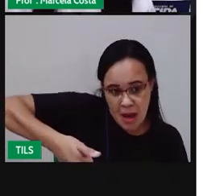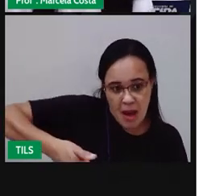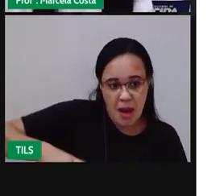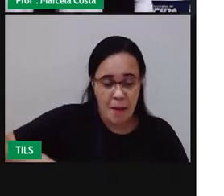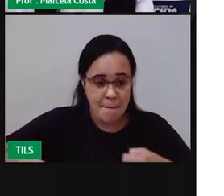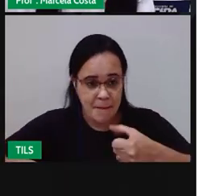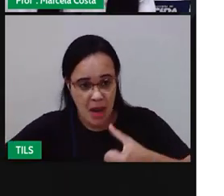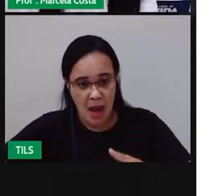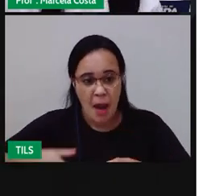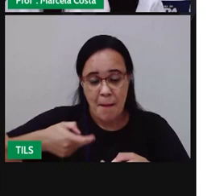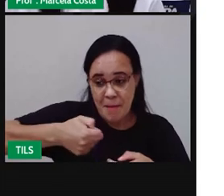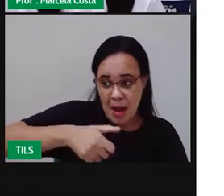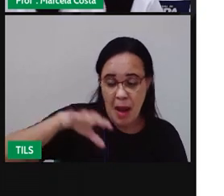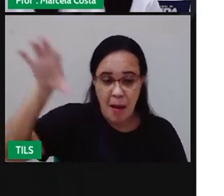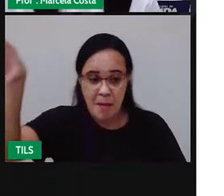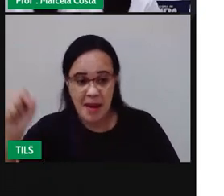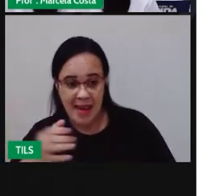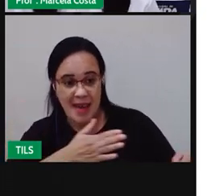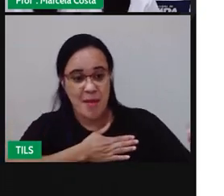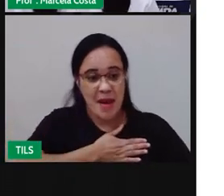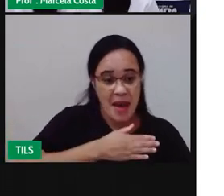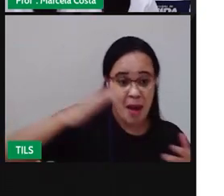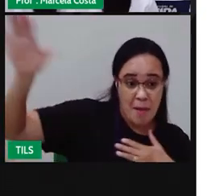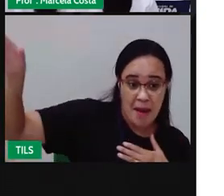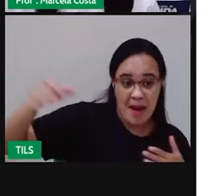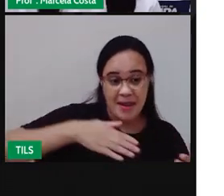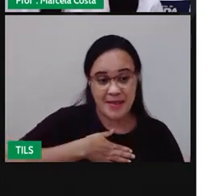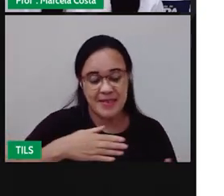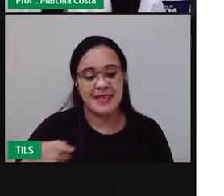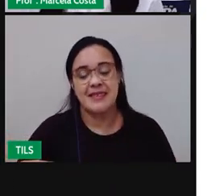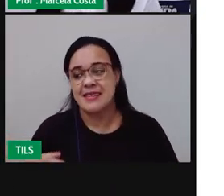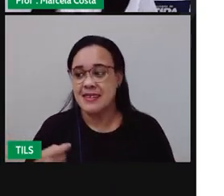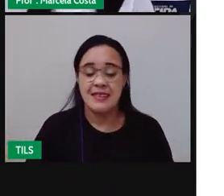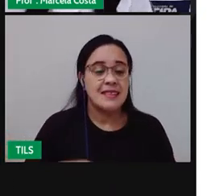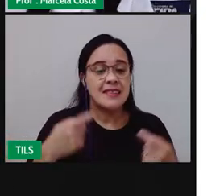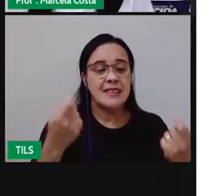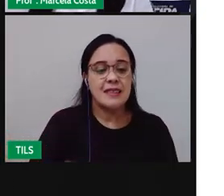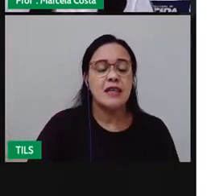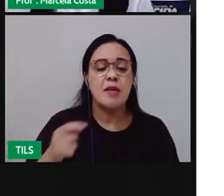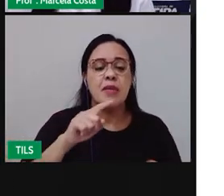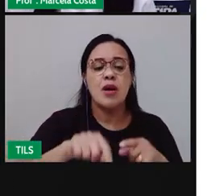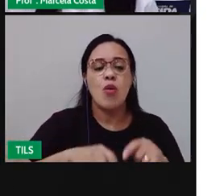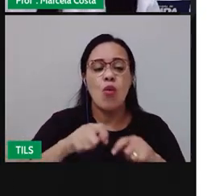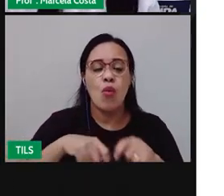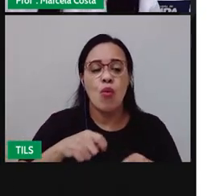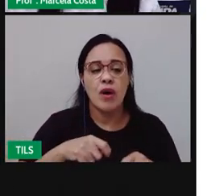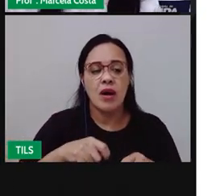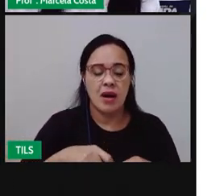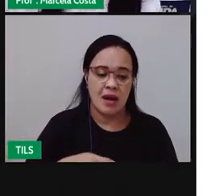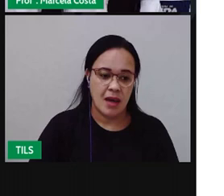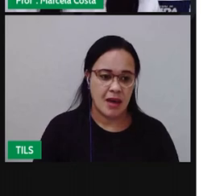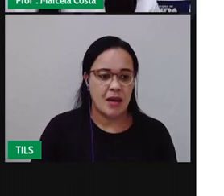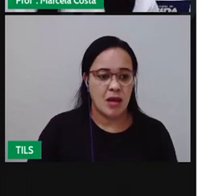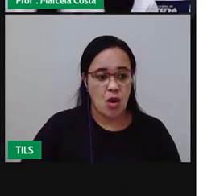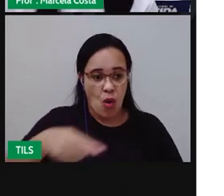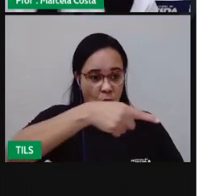Pega-pega Cantigas de roda Que aliás É muito divertido